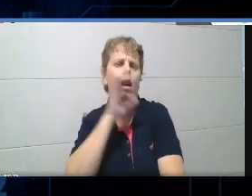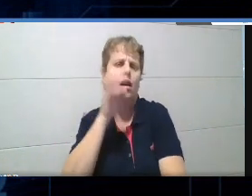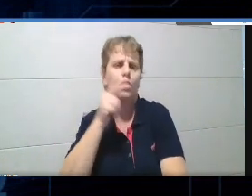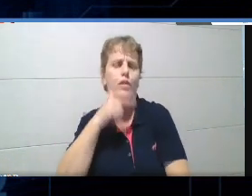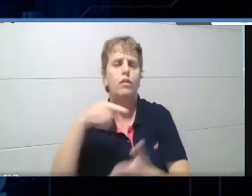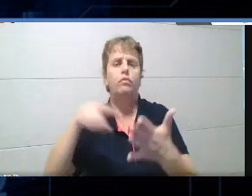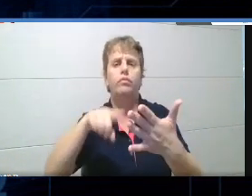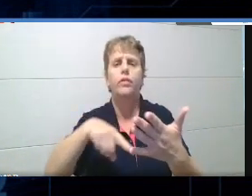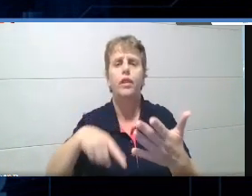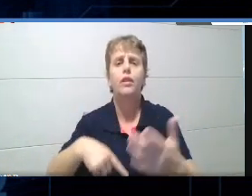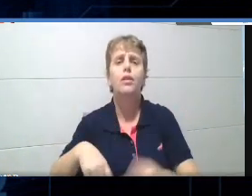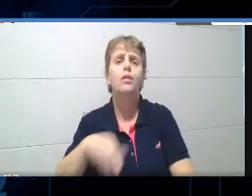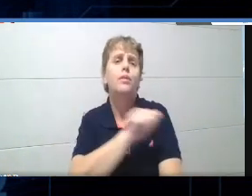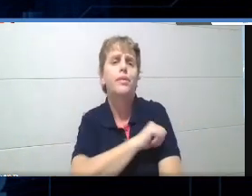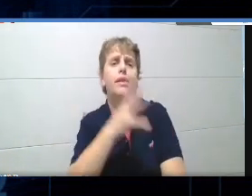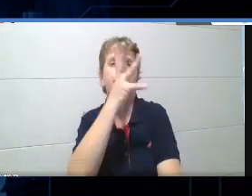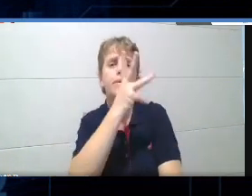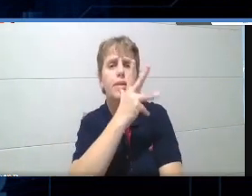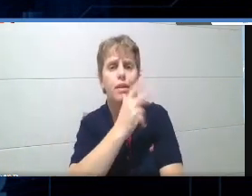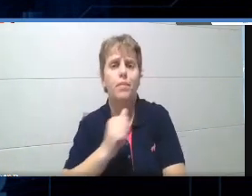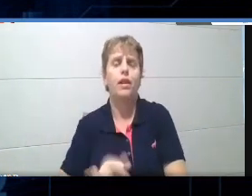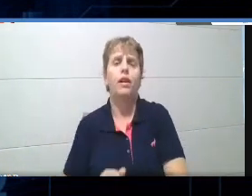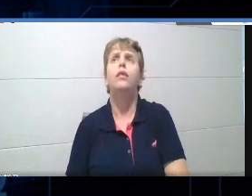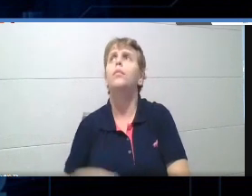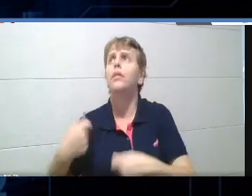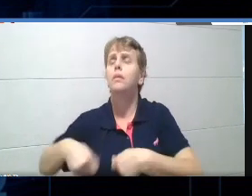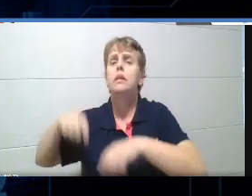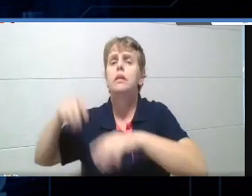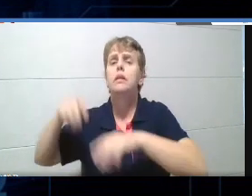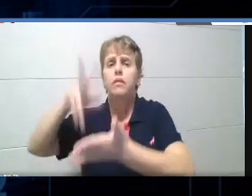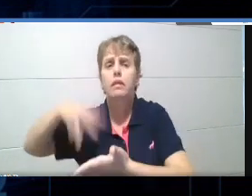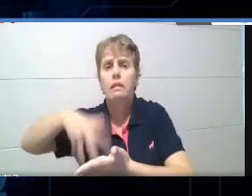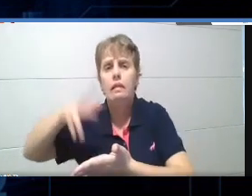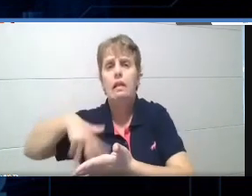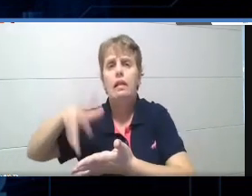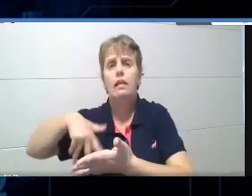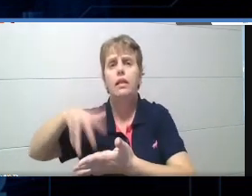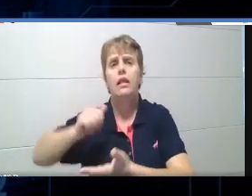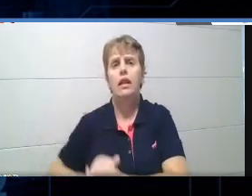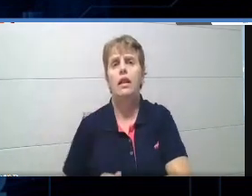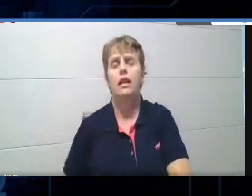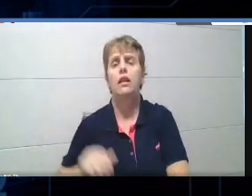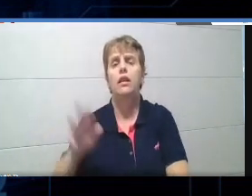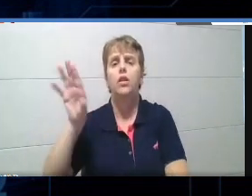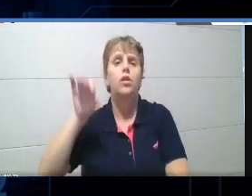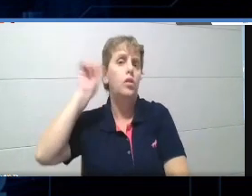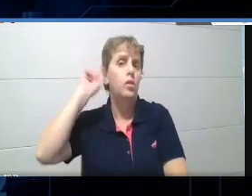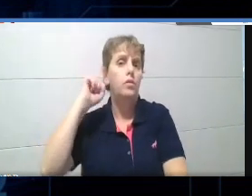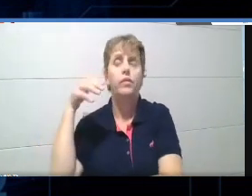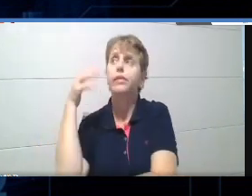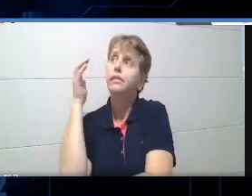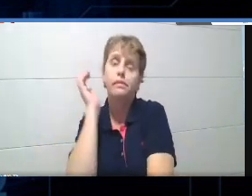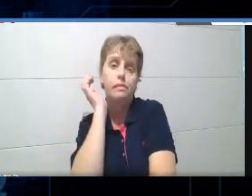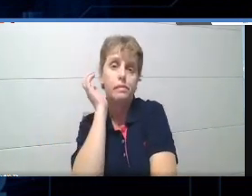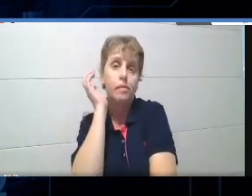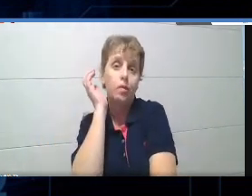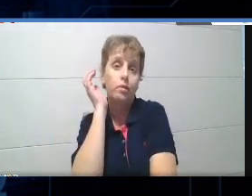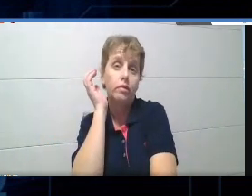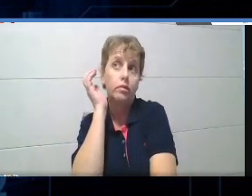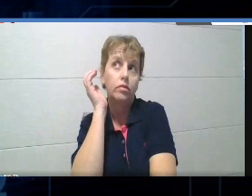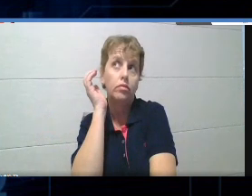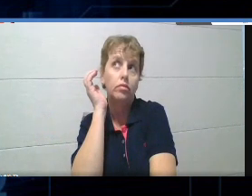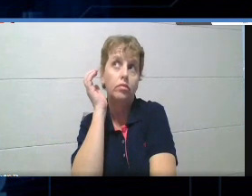fazer isso, porque, eles tinham que ler, escutar o podcast, tem, acho que, 32 minutos, eu não tenho certeza, então, tem muita coisa pra eles